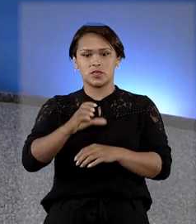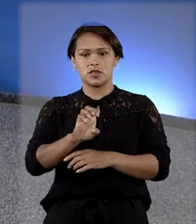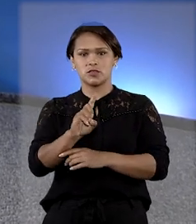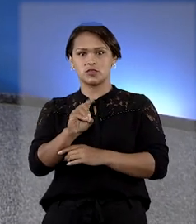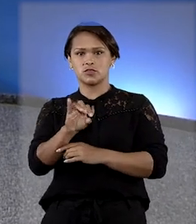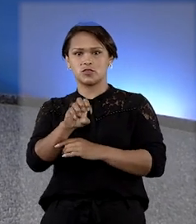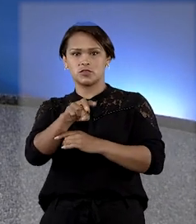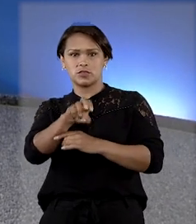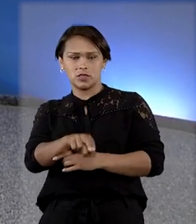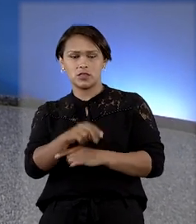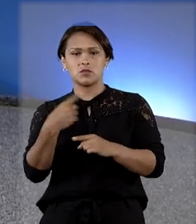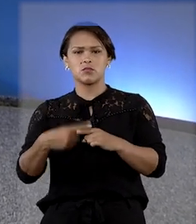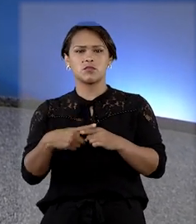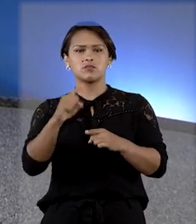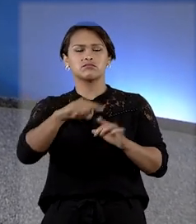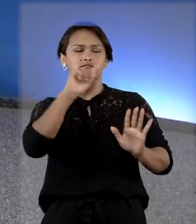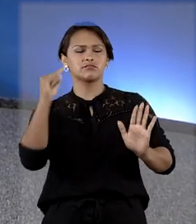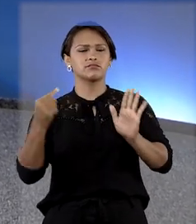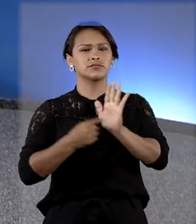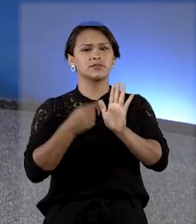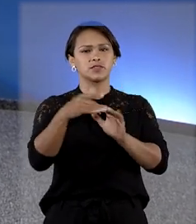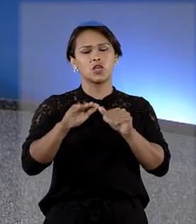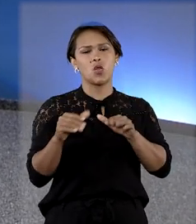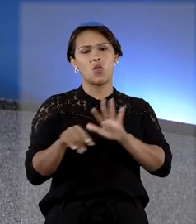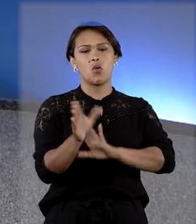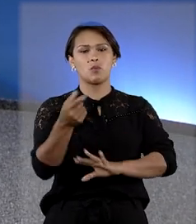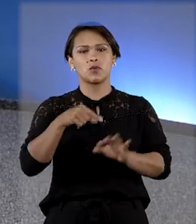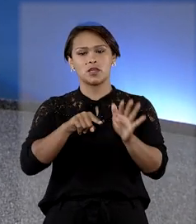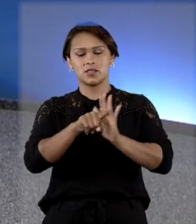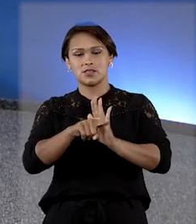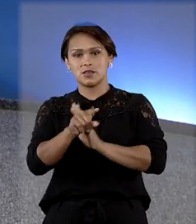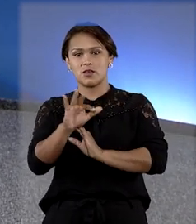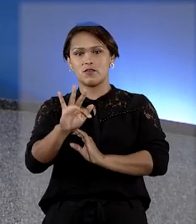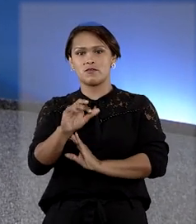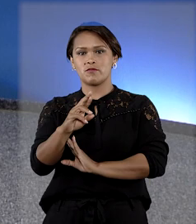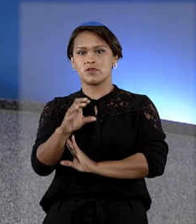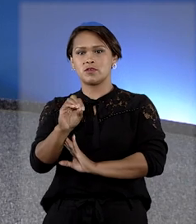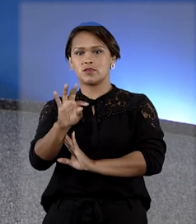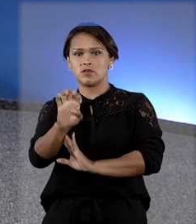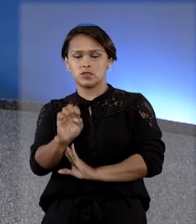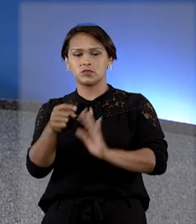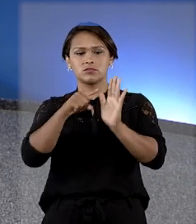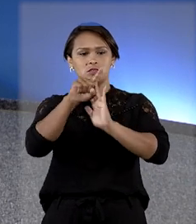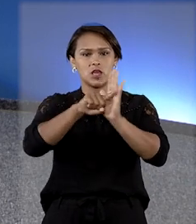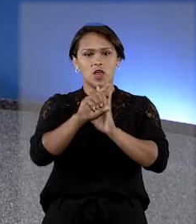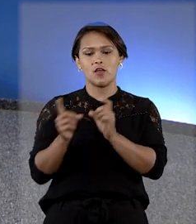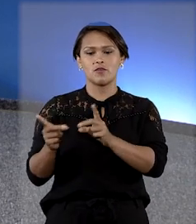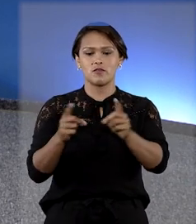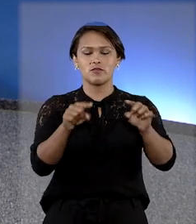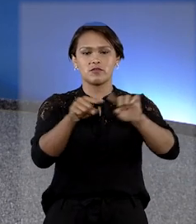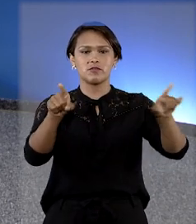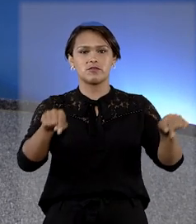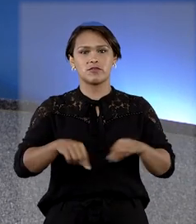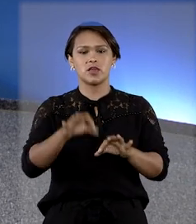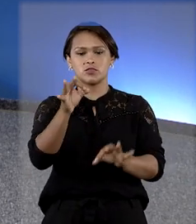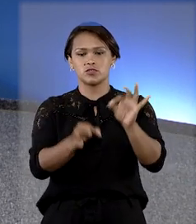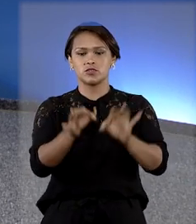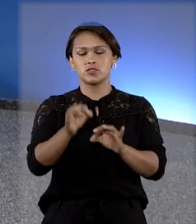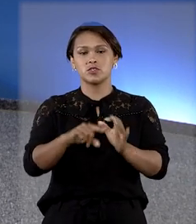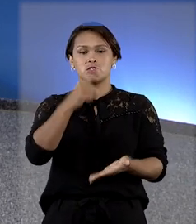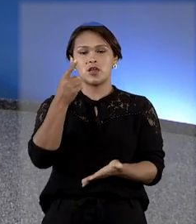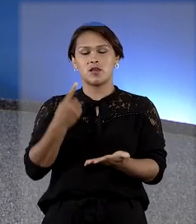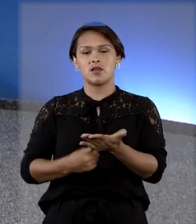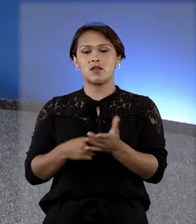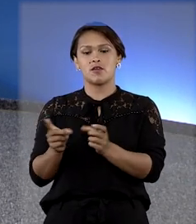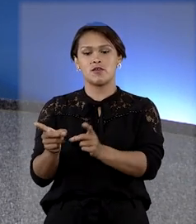Ediene Santos Lousado, denunciada no âmbito da Operação Faroeste, que apura esquema de venda de decisões judiciais